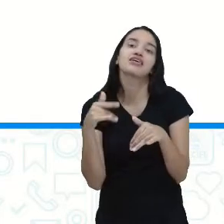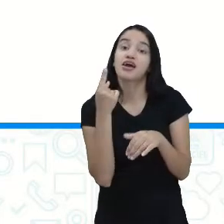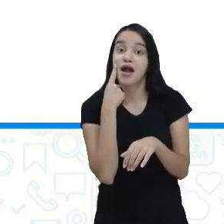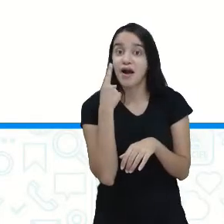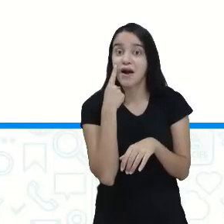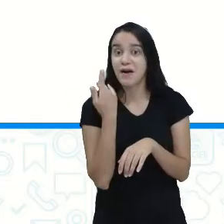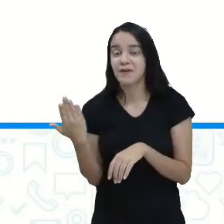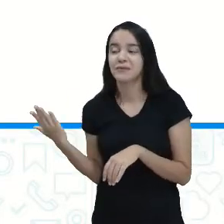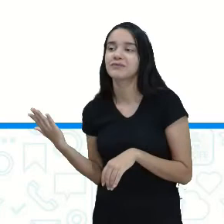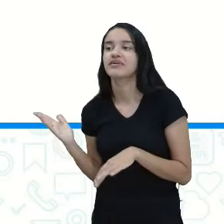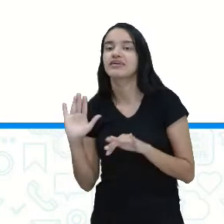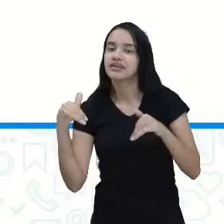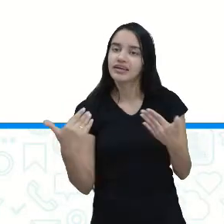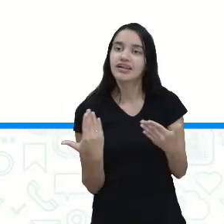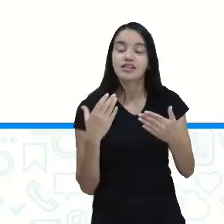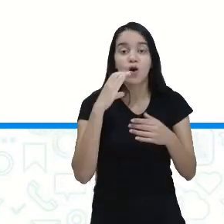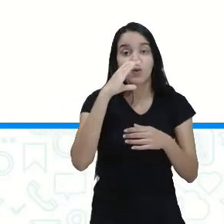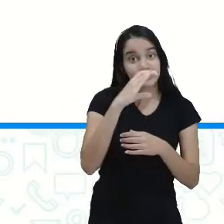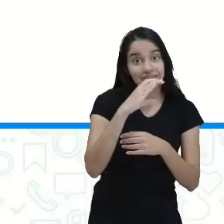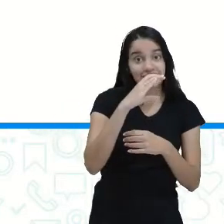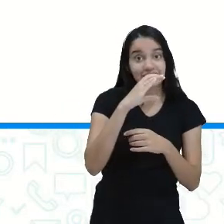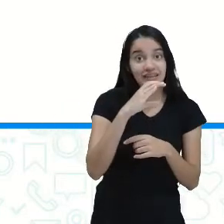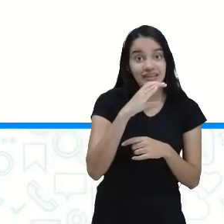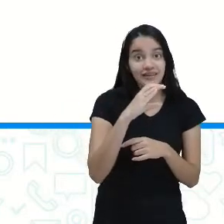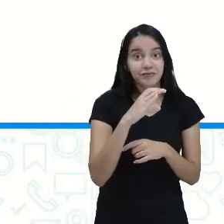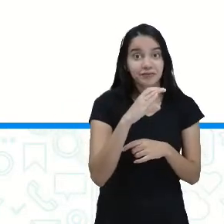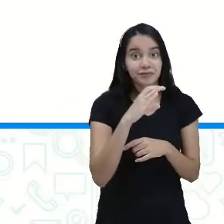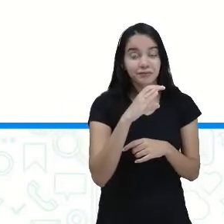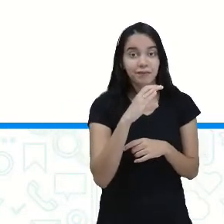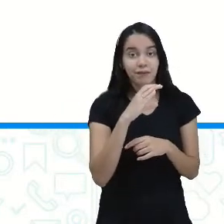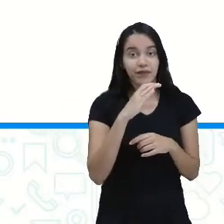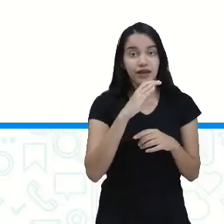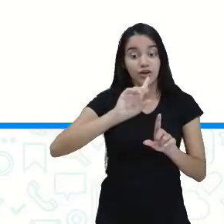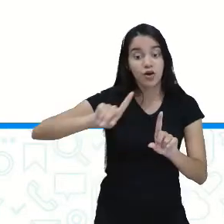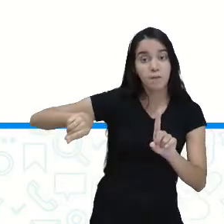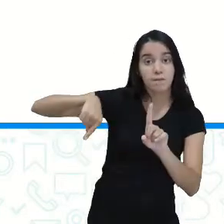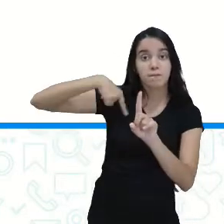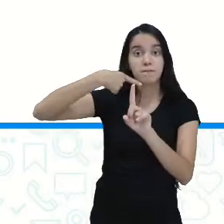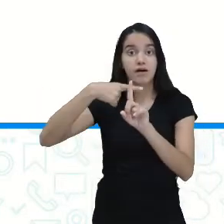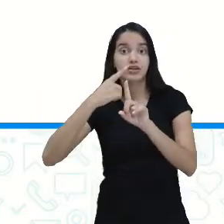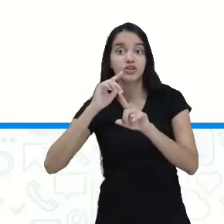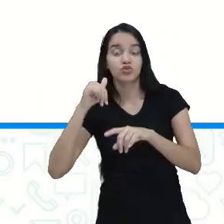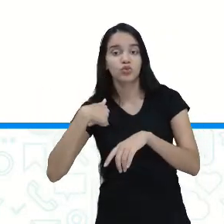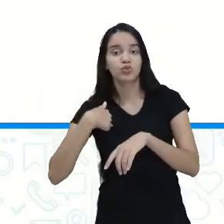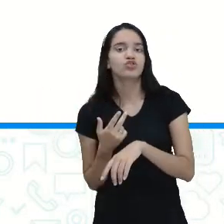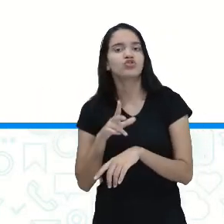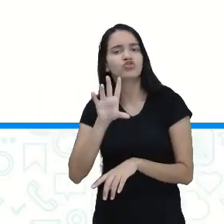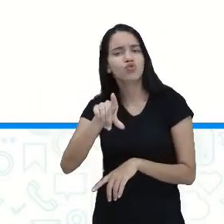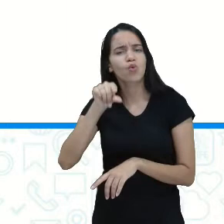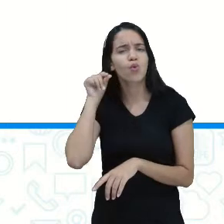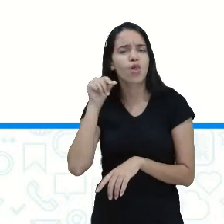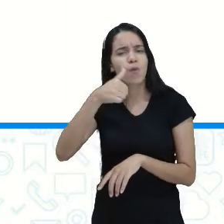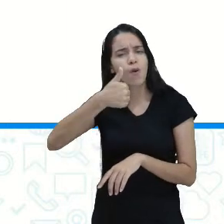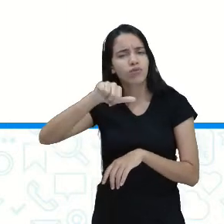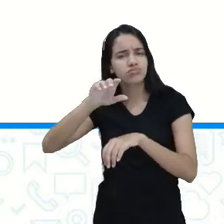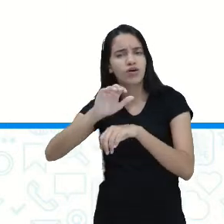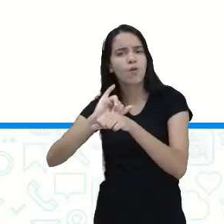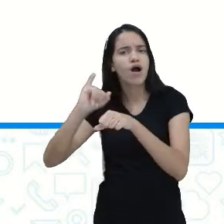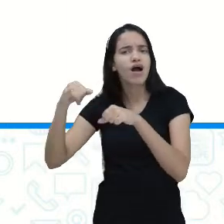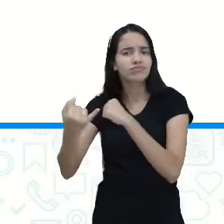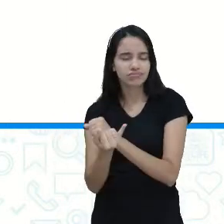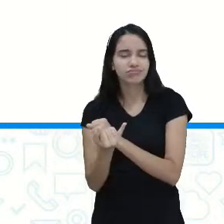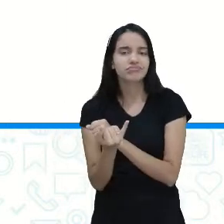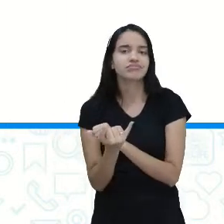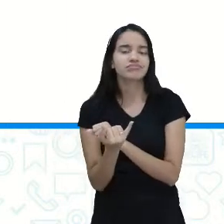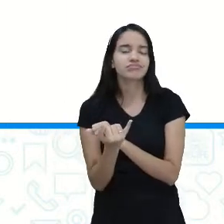Olha só. Então, eu peguei o C de Cátia e escolhi um adjetivo. Uma qualidade que combina